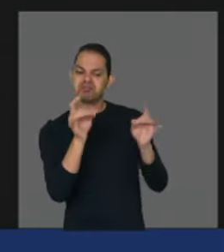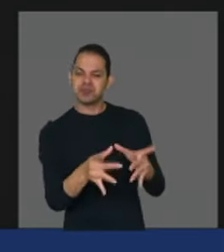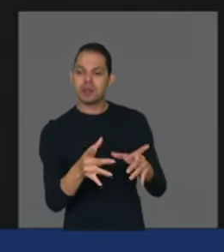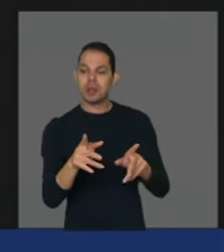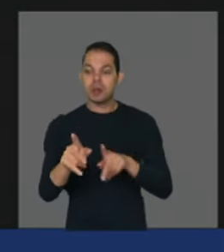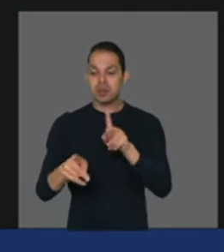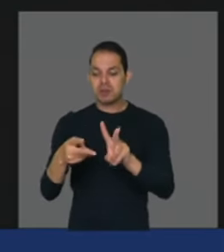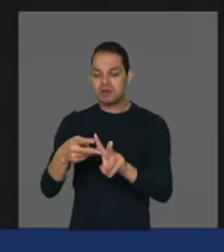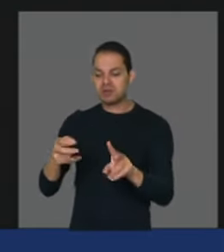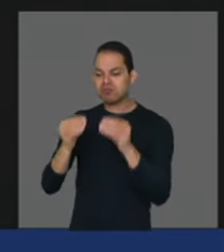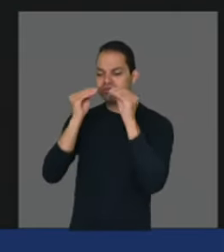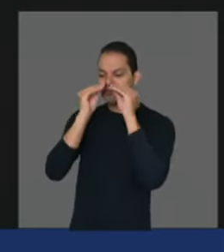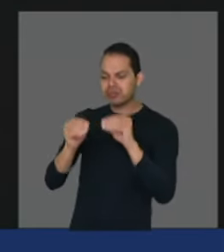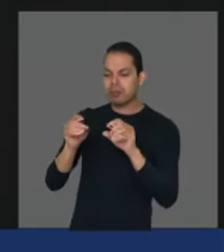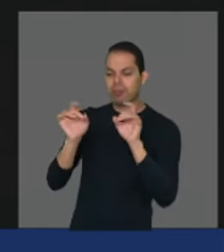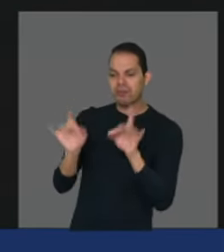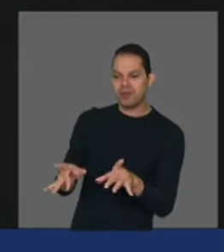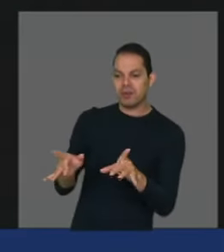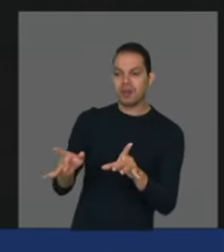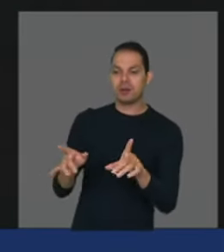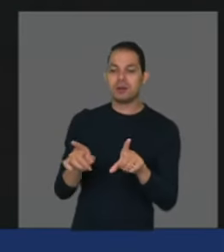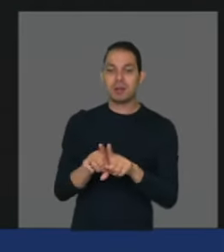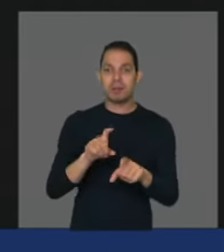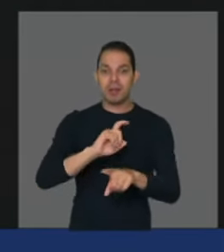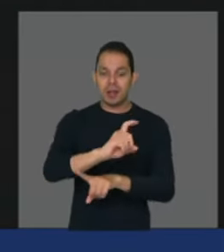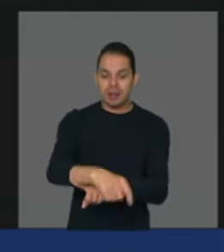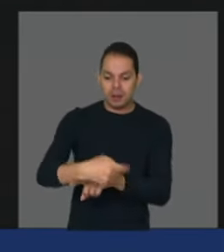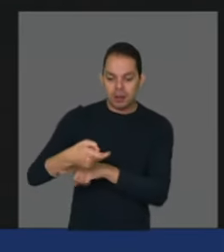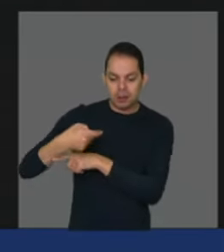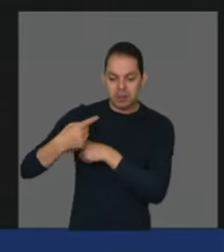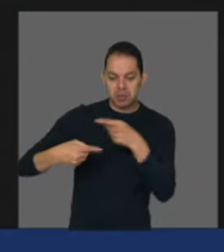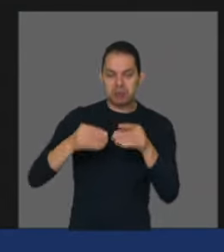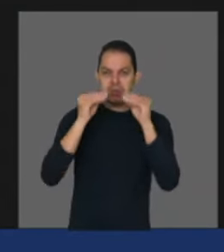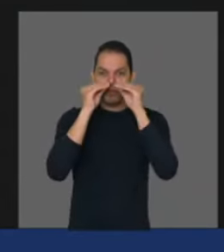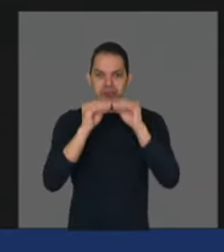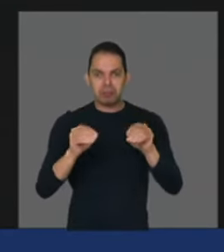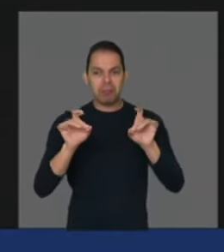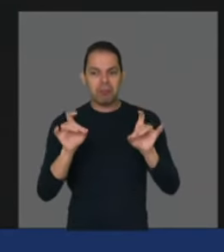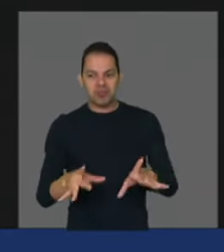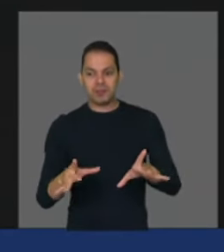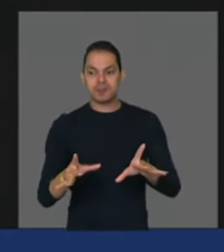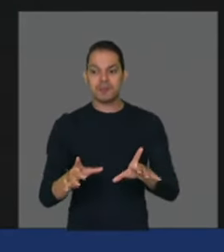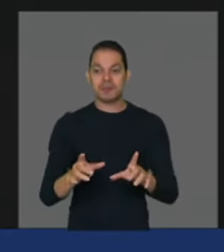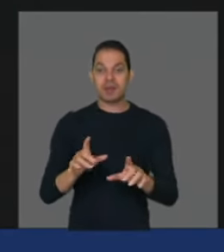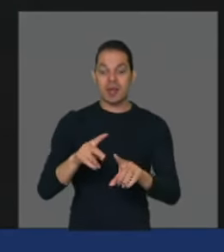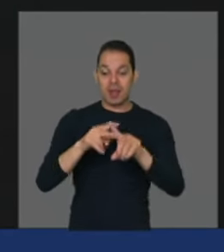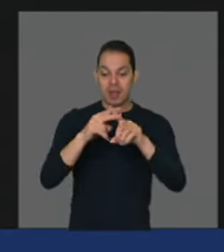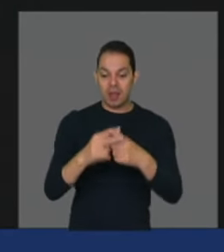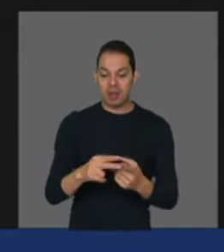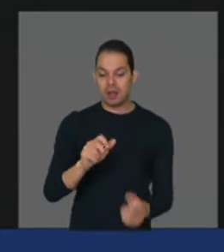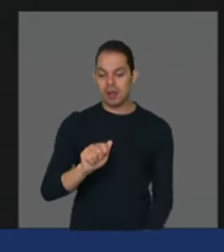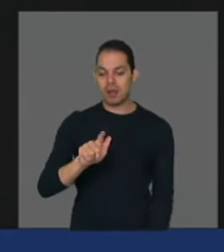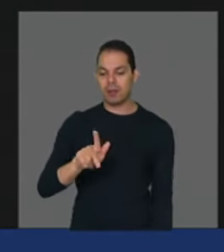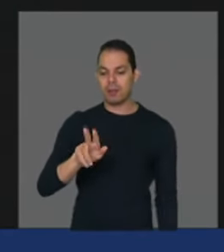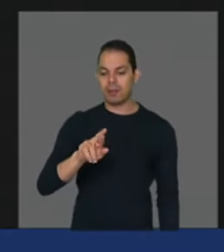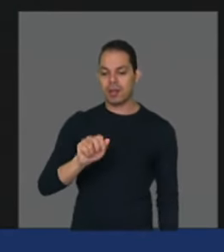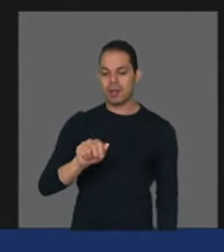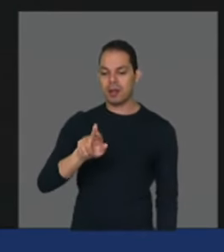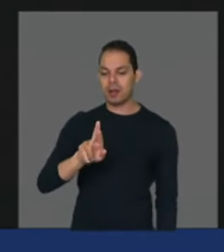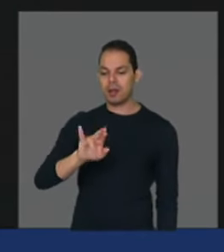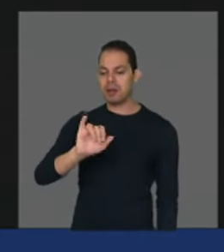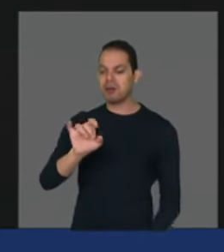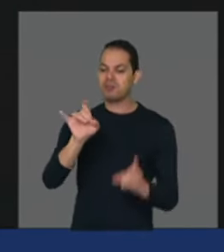indígenas tem abandonado os quilombolas tem abandonado a reforma agrária e um grande desafio é a